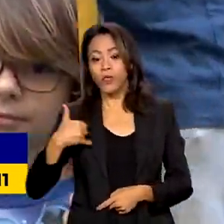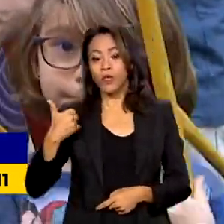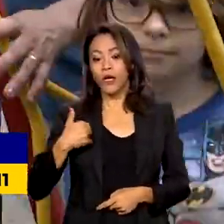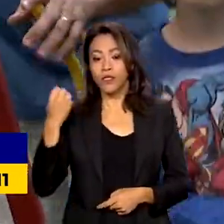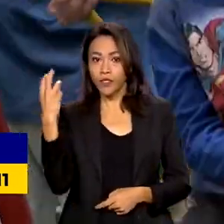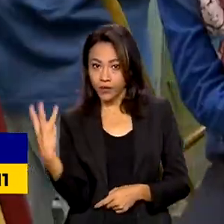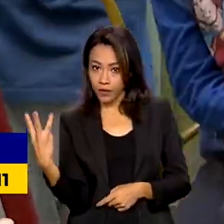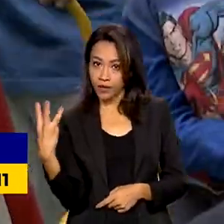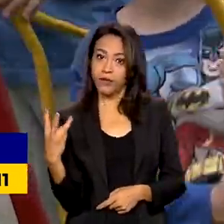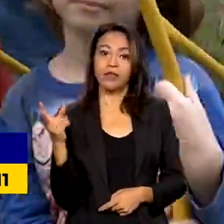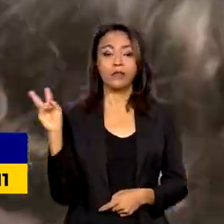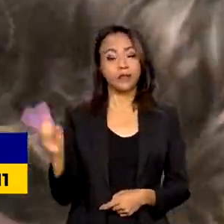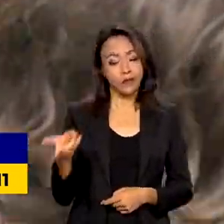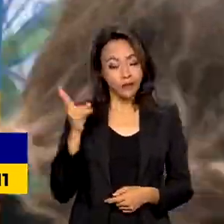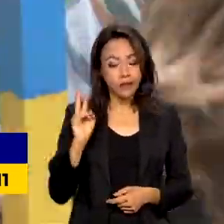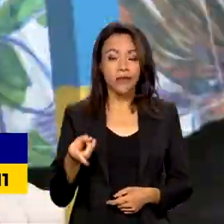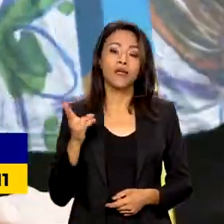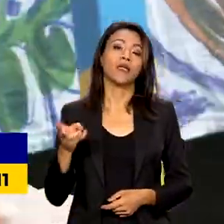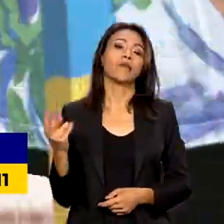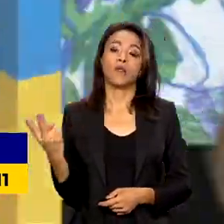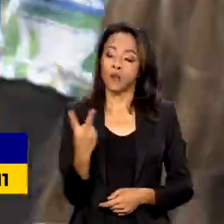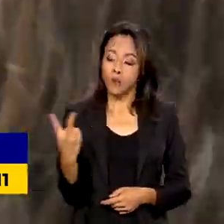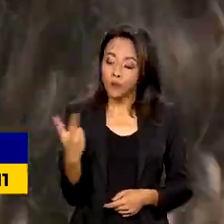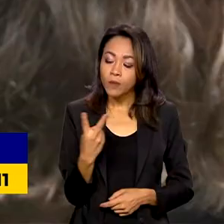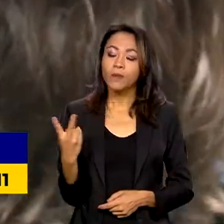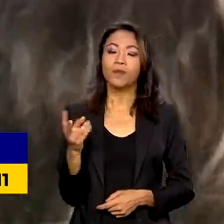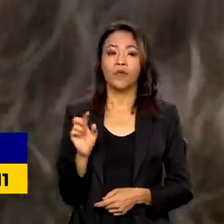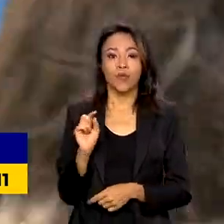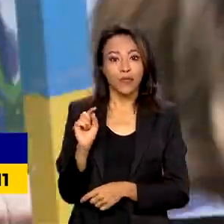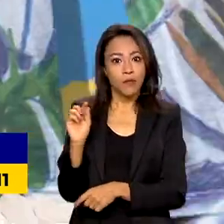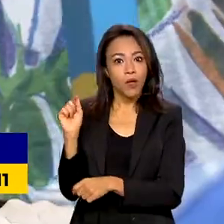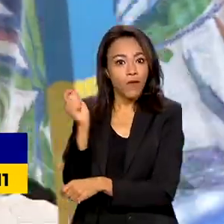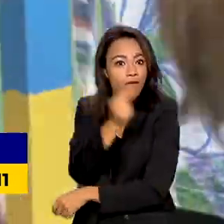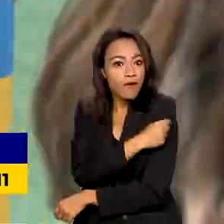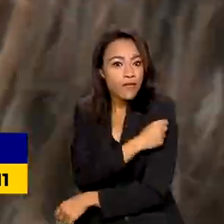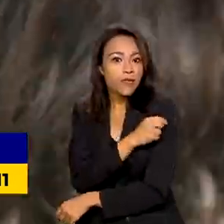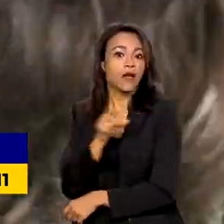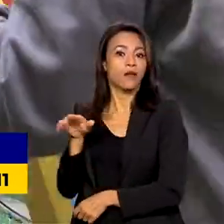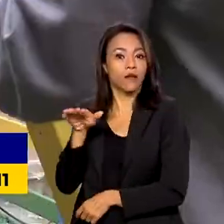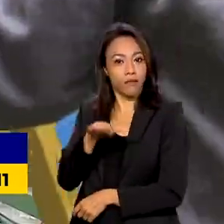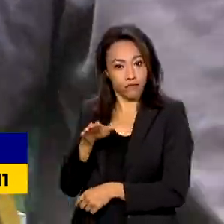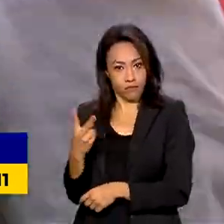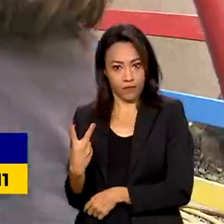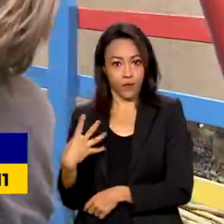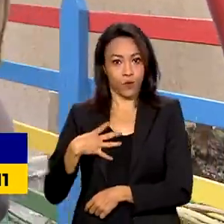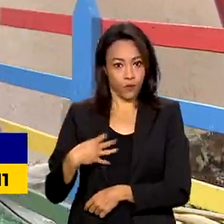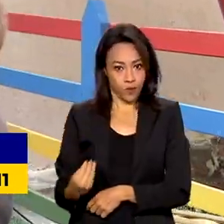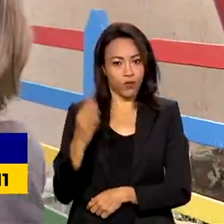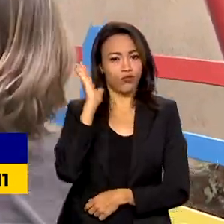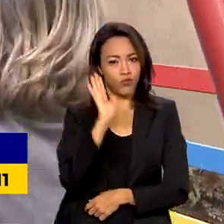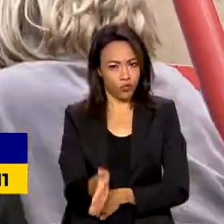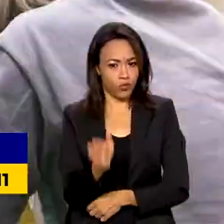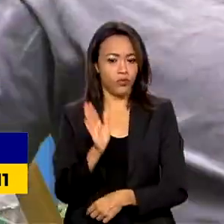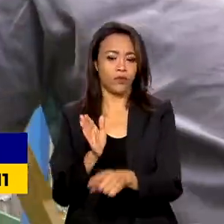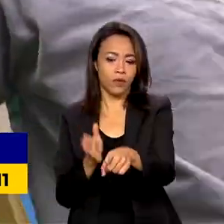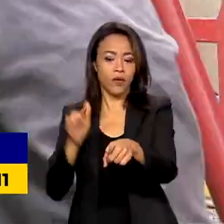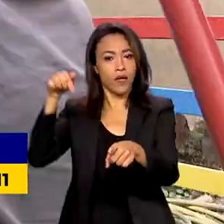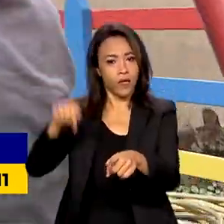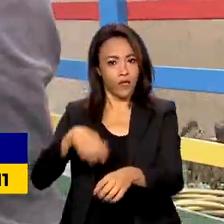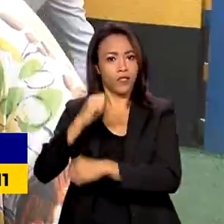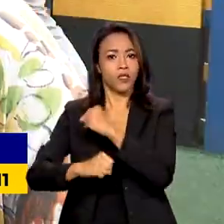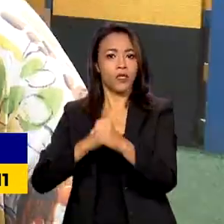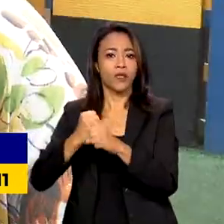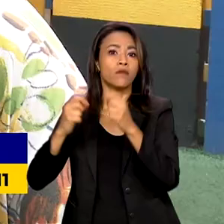anos e sempre procura manter as crianças imunizadas. Este ano, os filhos foram vacinados na